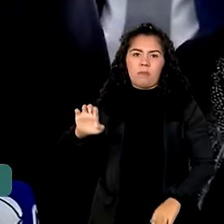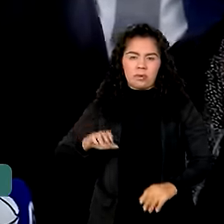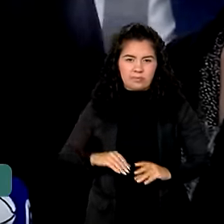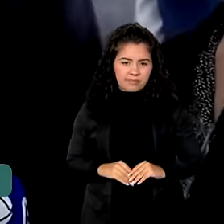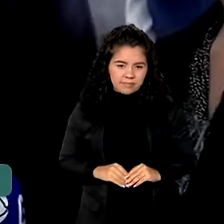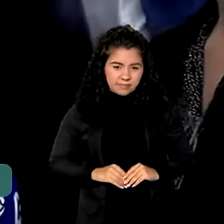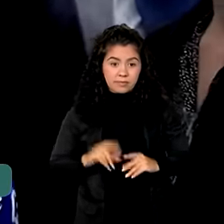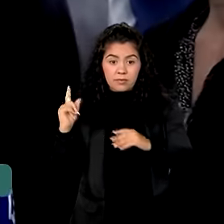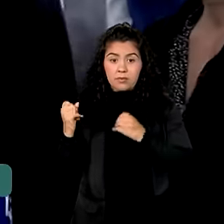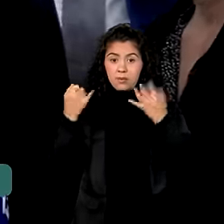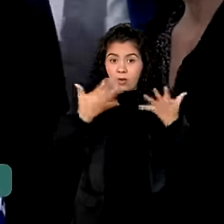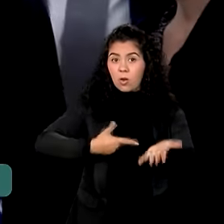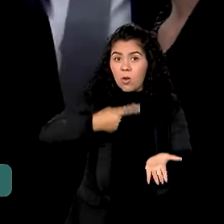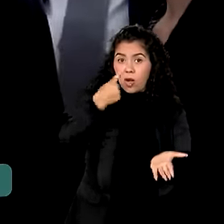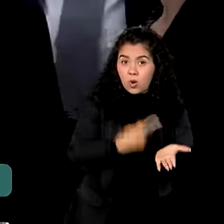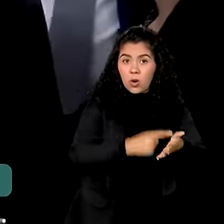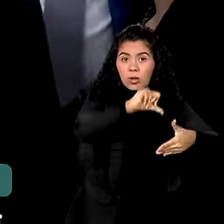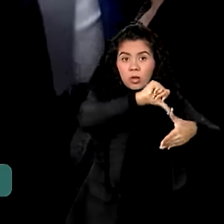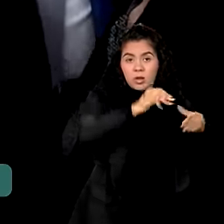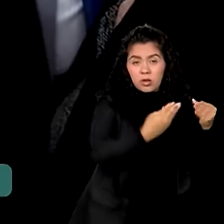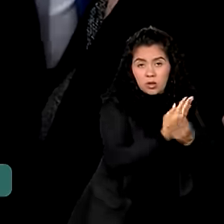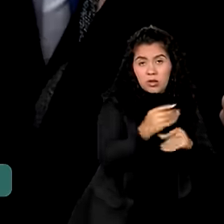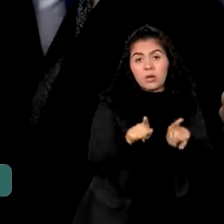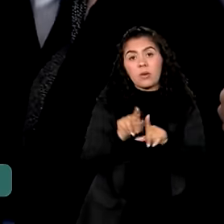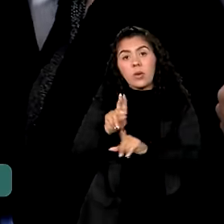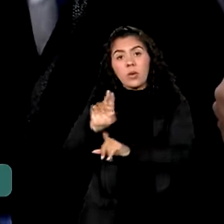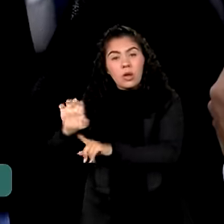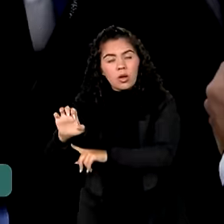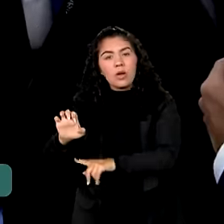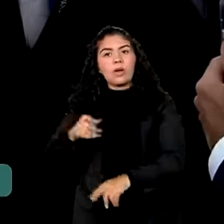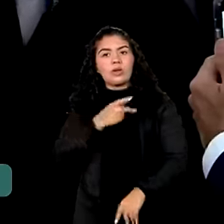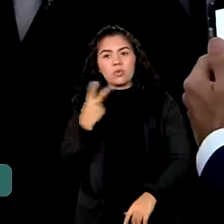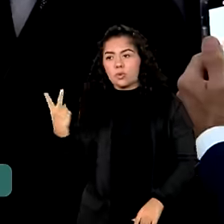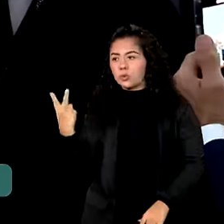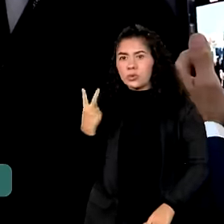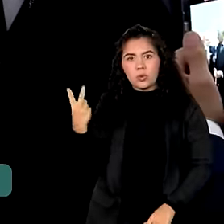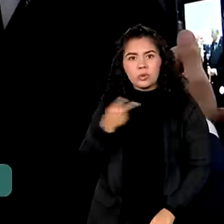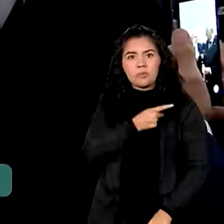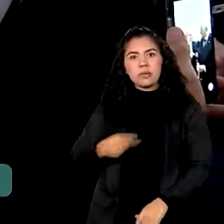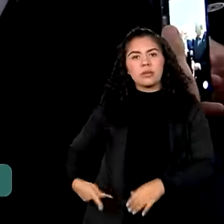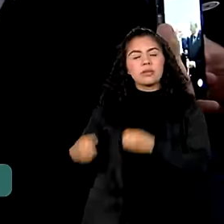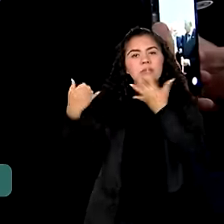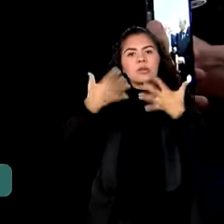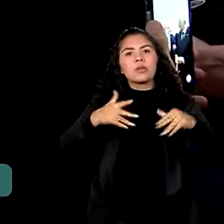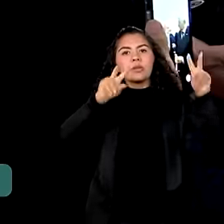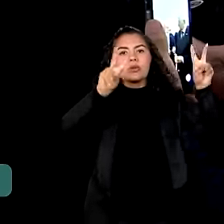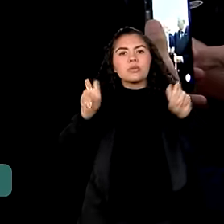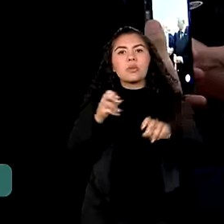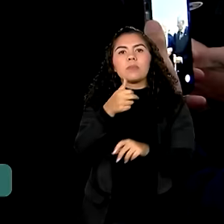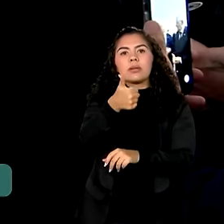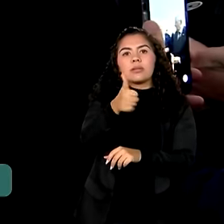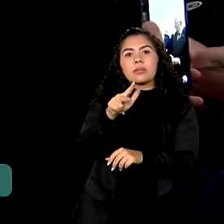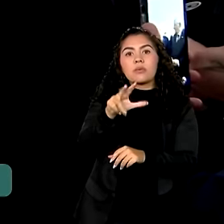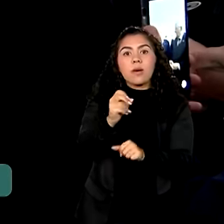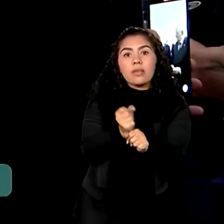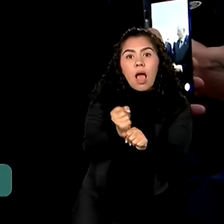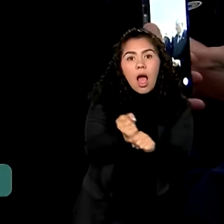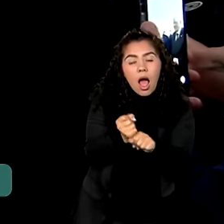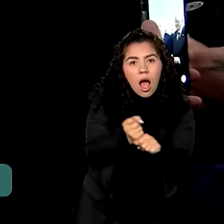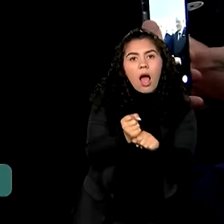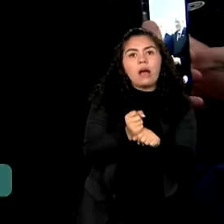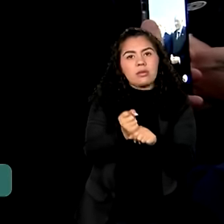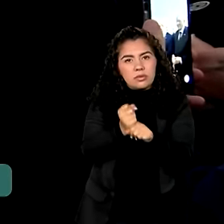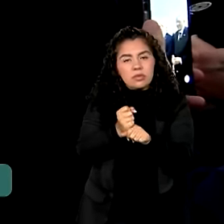Além do acordo Mercosul-União Europeia, Lula e Matarela falaram dos 150 anos da imigração italiana, sobre